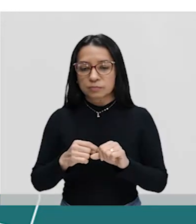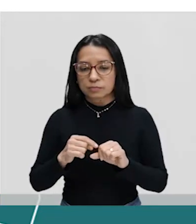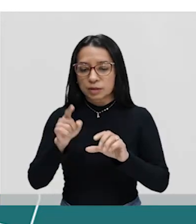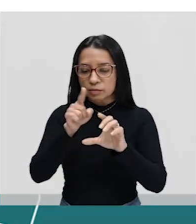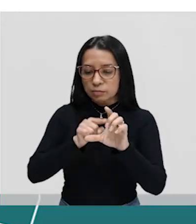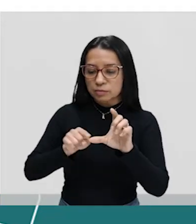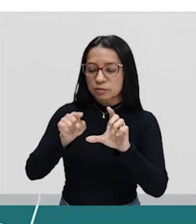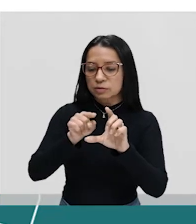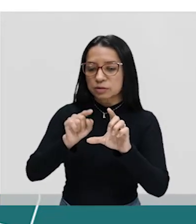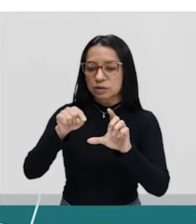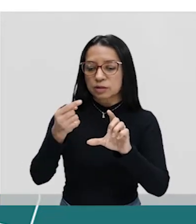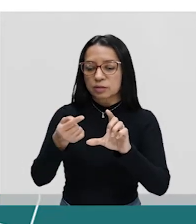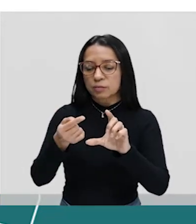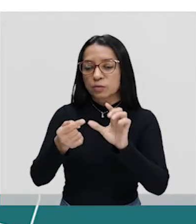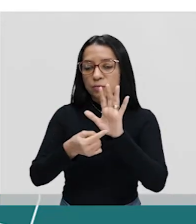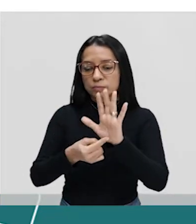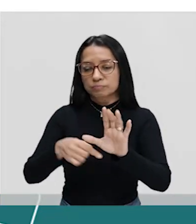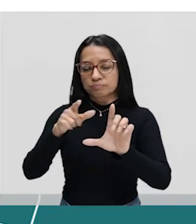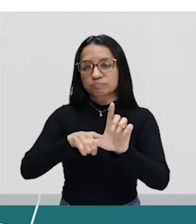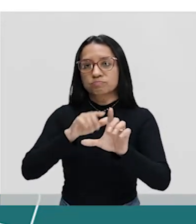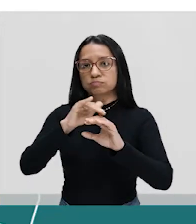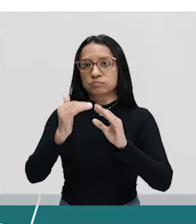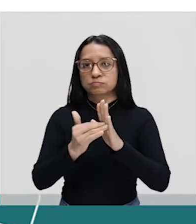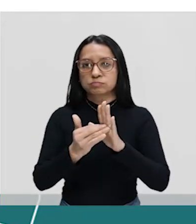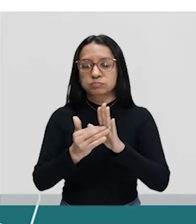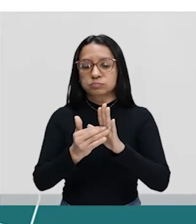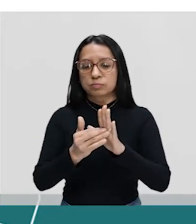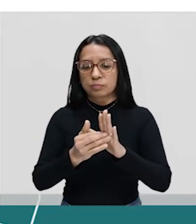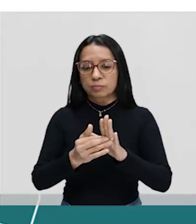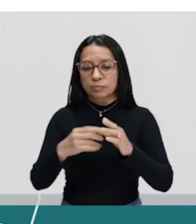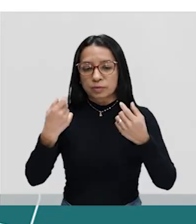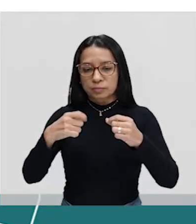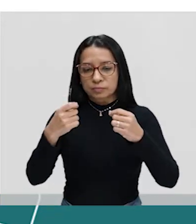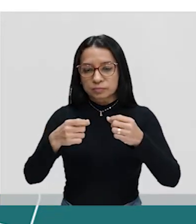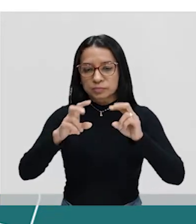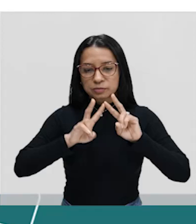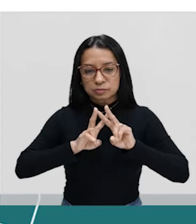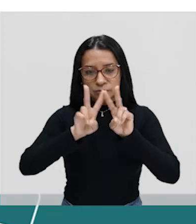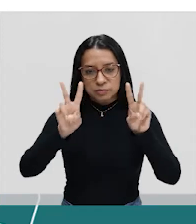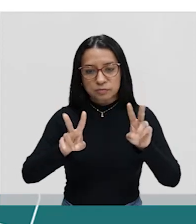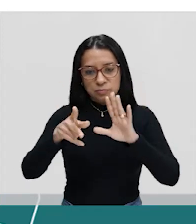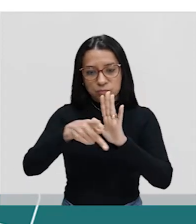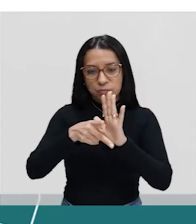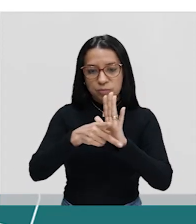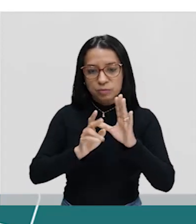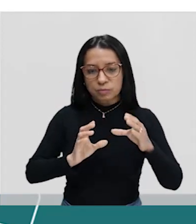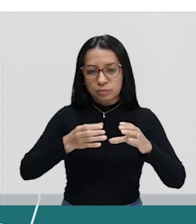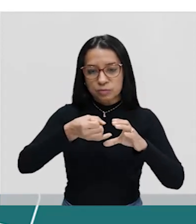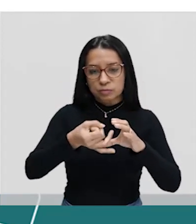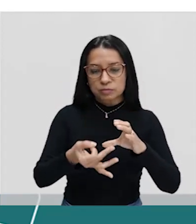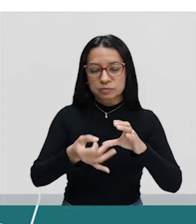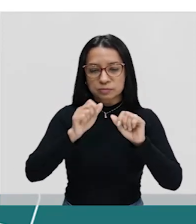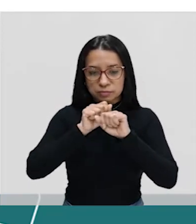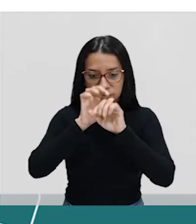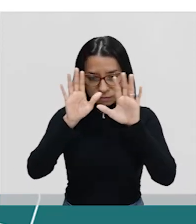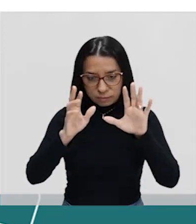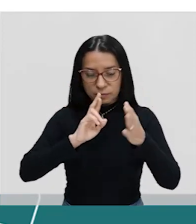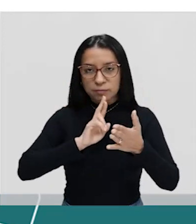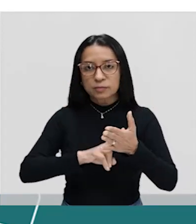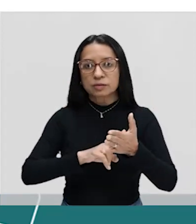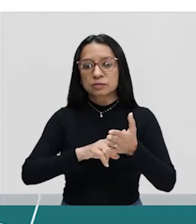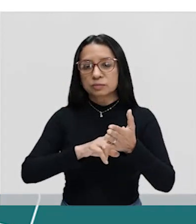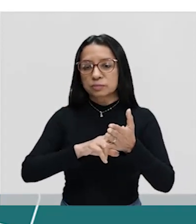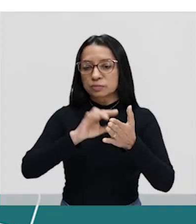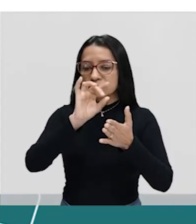depois mostrar a letra toda? Eu preciso que você enxergue, né, diretamente o próprio conjunto. E, claro, você vai respondendo por